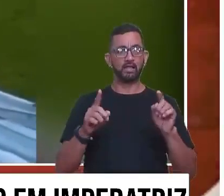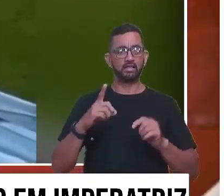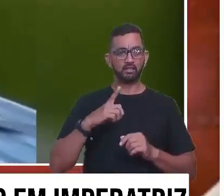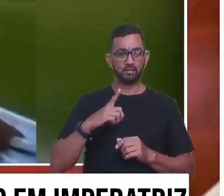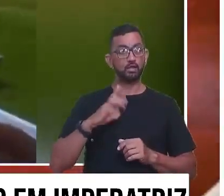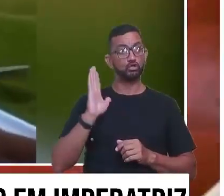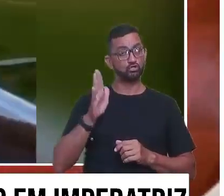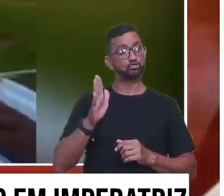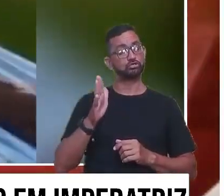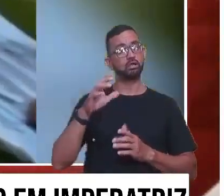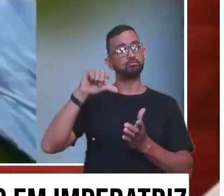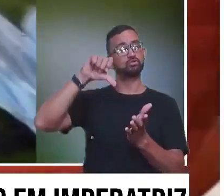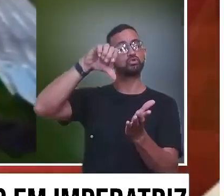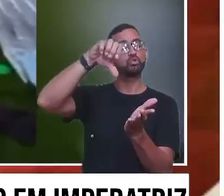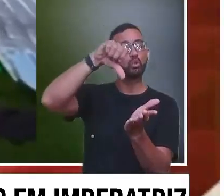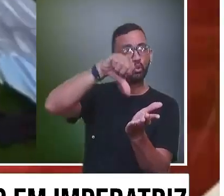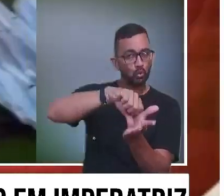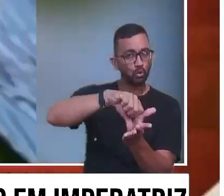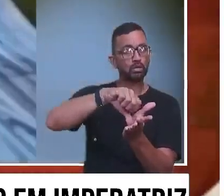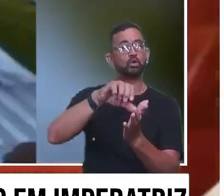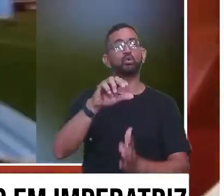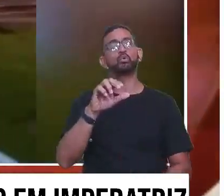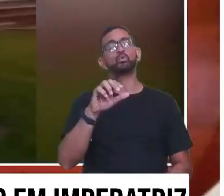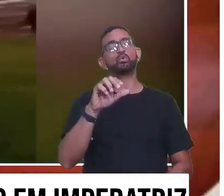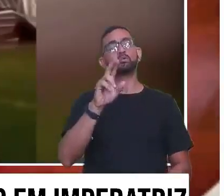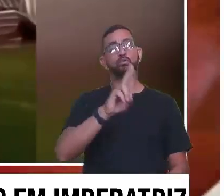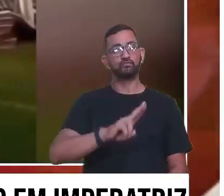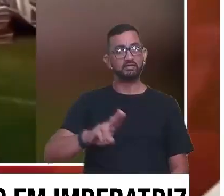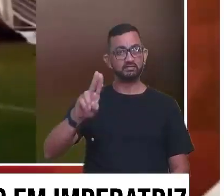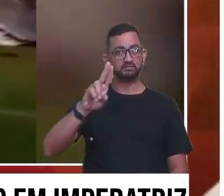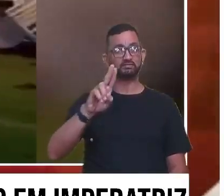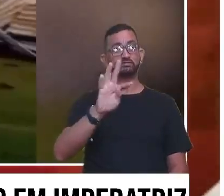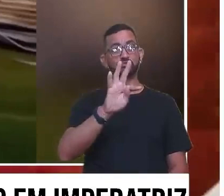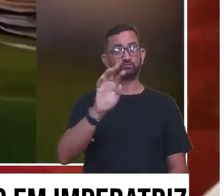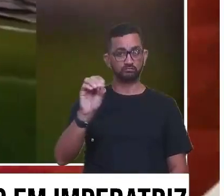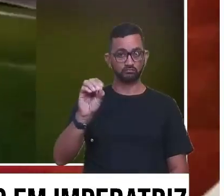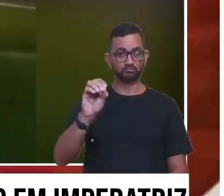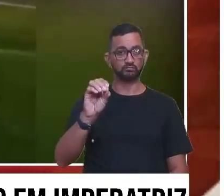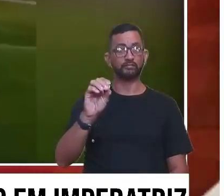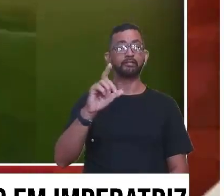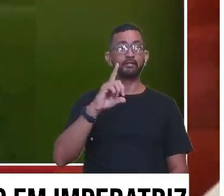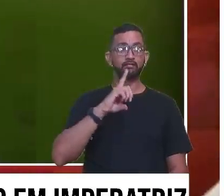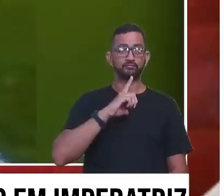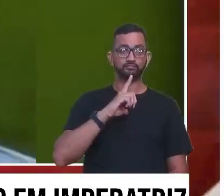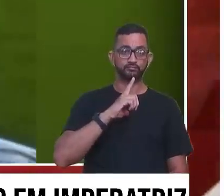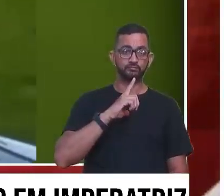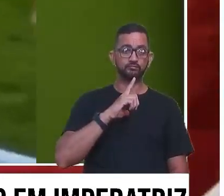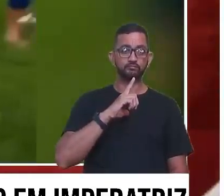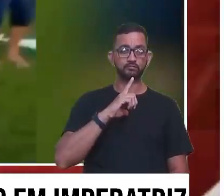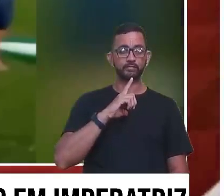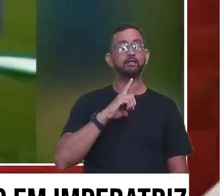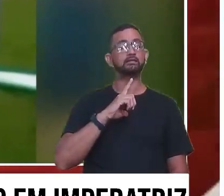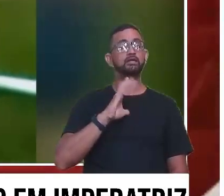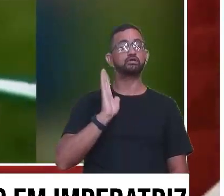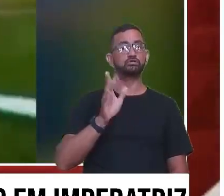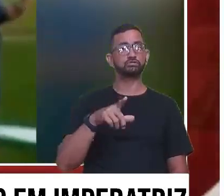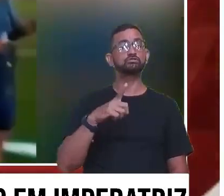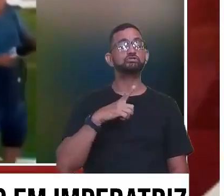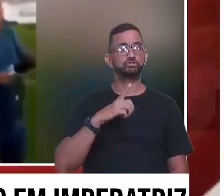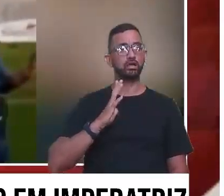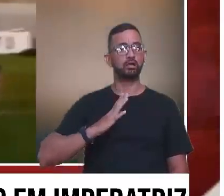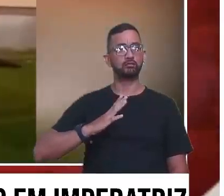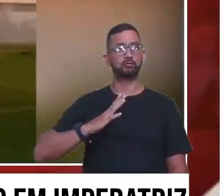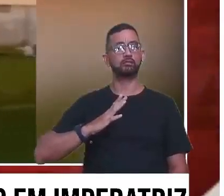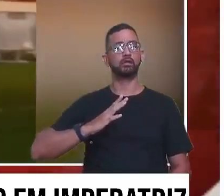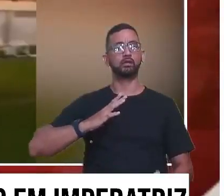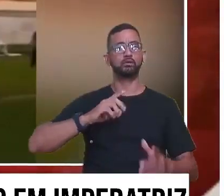estiagem. E aí, Mônica, segundo o Núcleo de Meteorologia da Unitins, o que aconteceu é que acabou, de certa